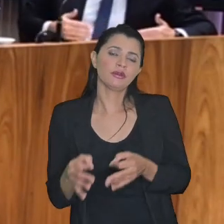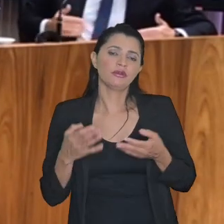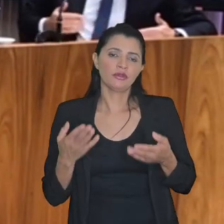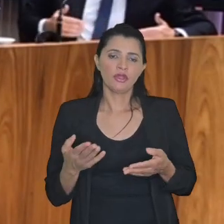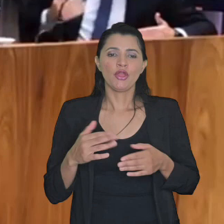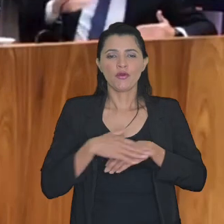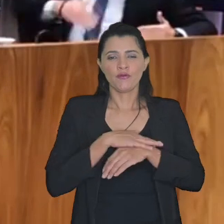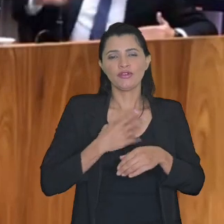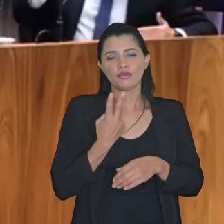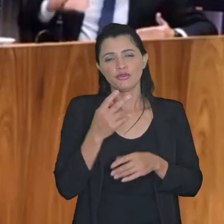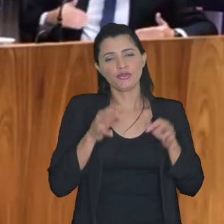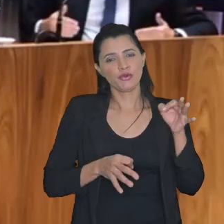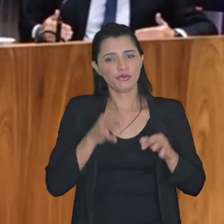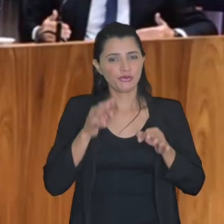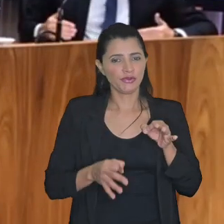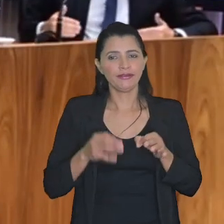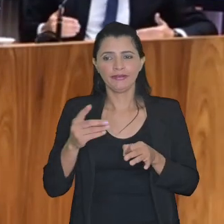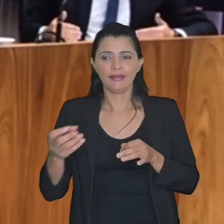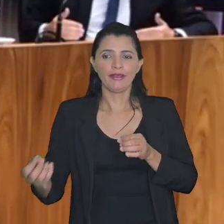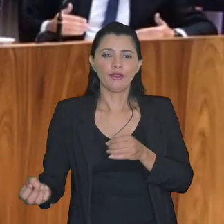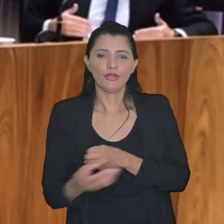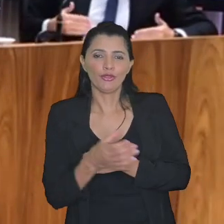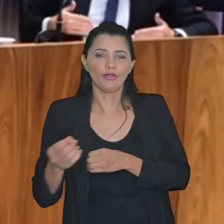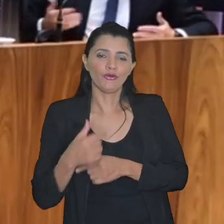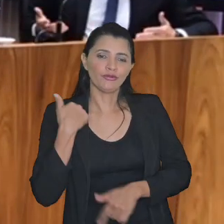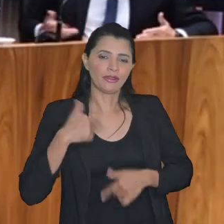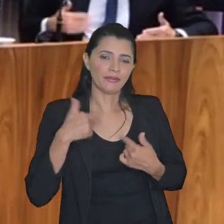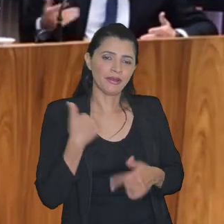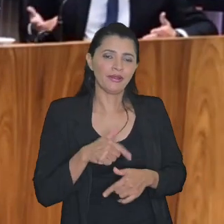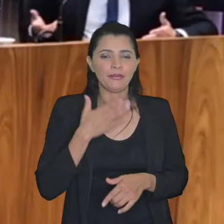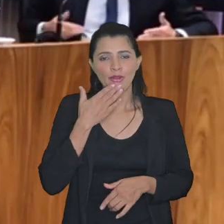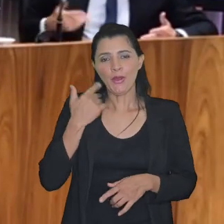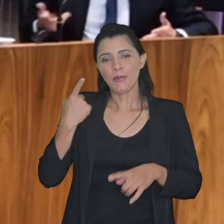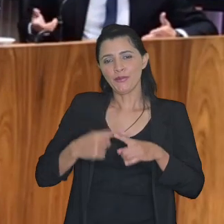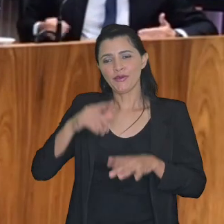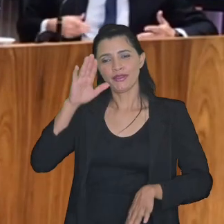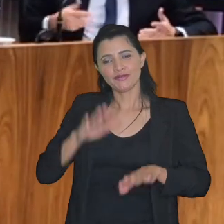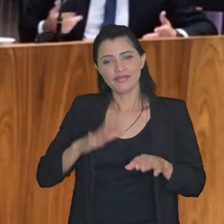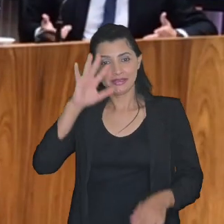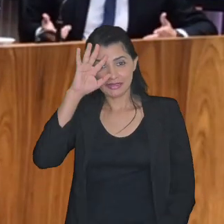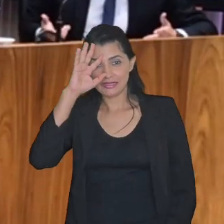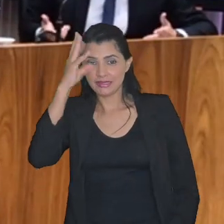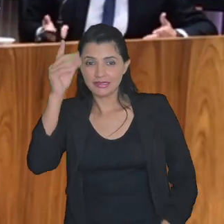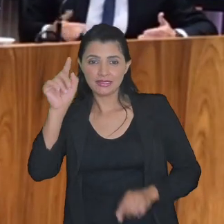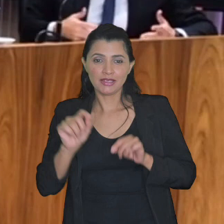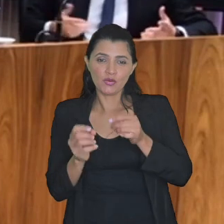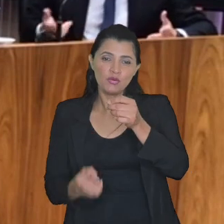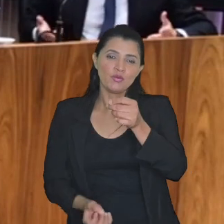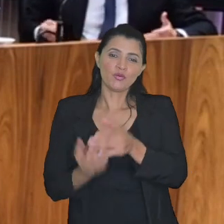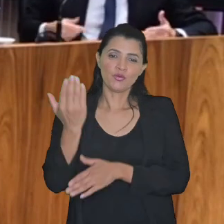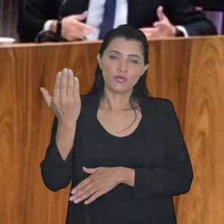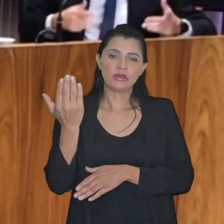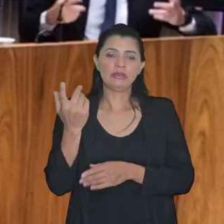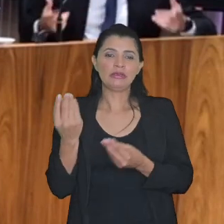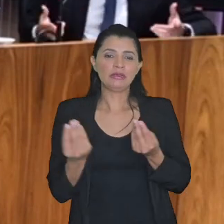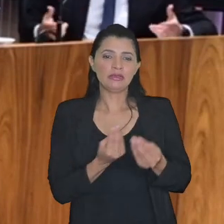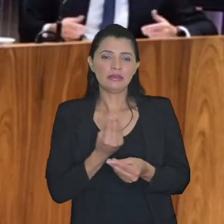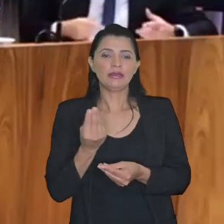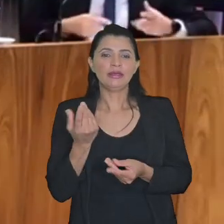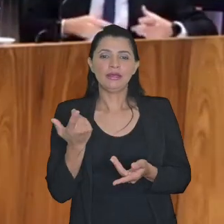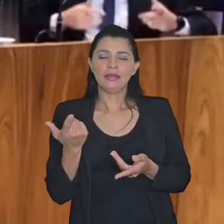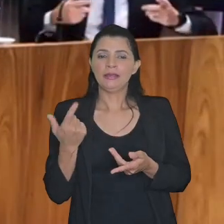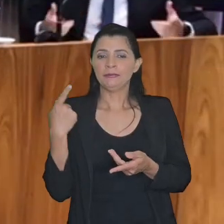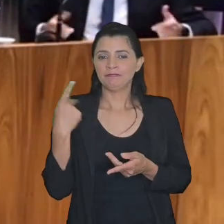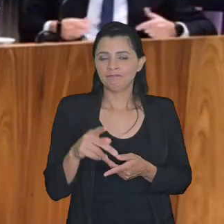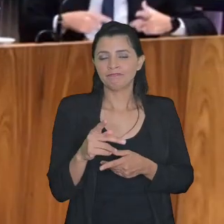falo ainda como ex-juiz que quer evitar novas demandas mas isso é verdade porque às vezes é uma decisão que cria um custo do ponto